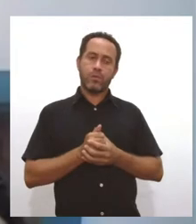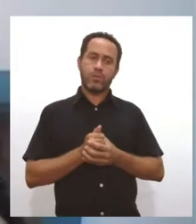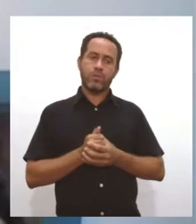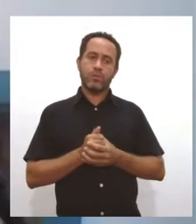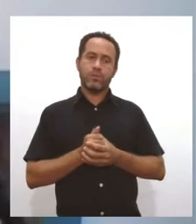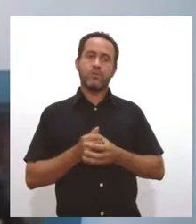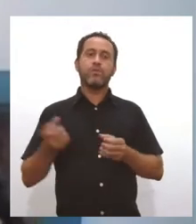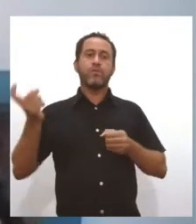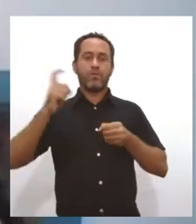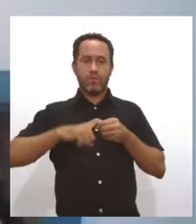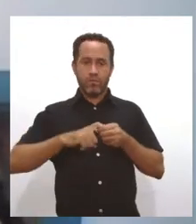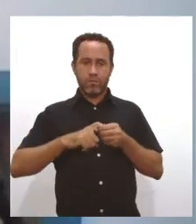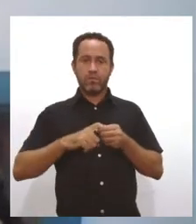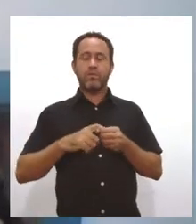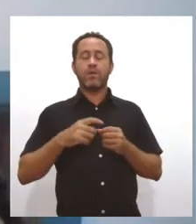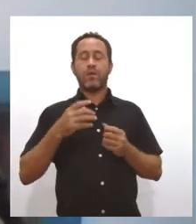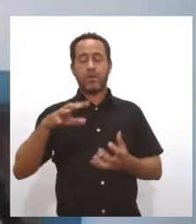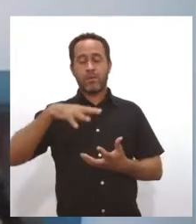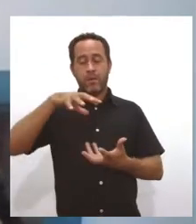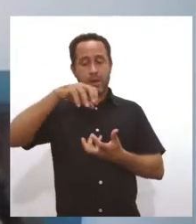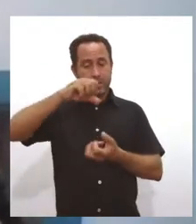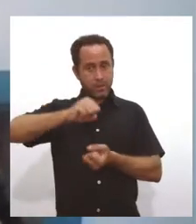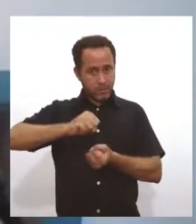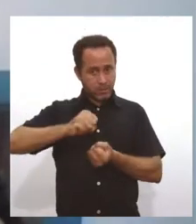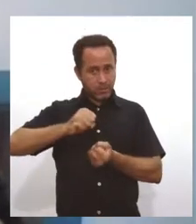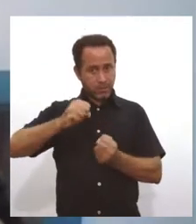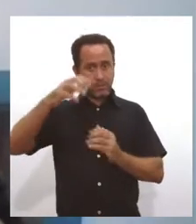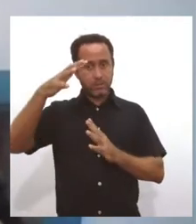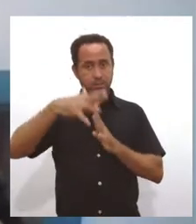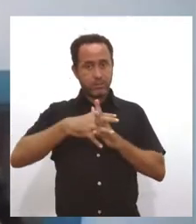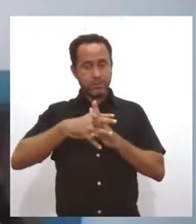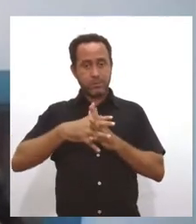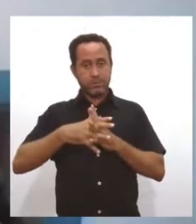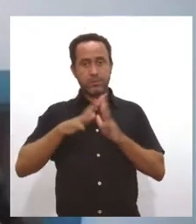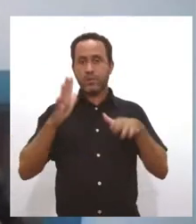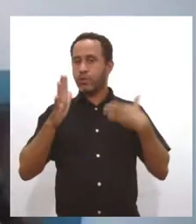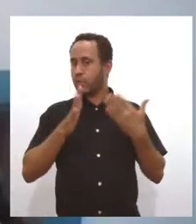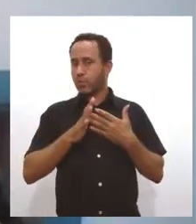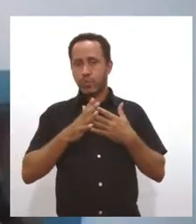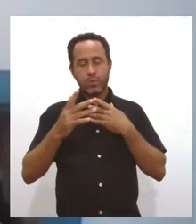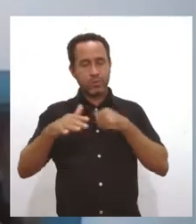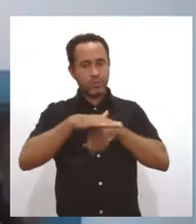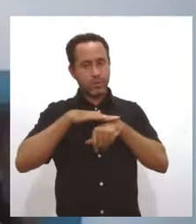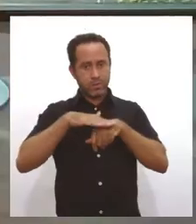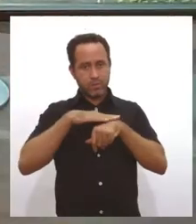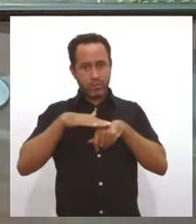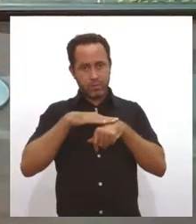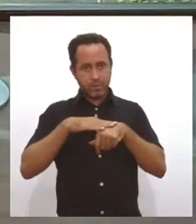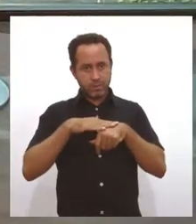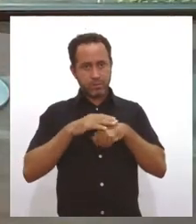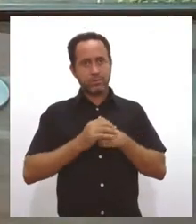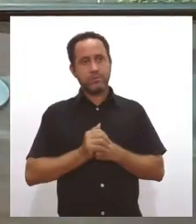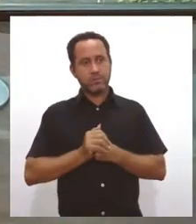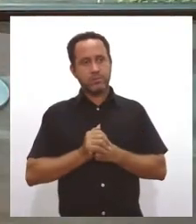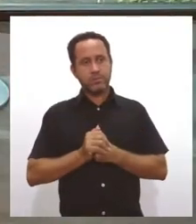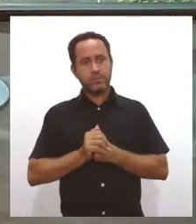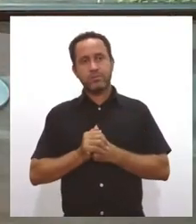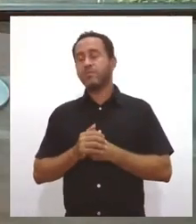Volto a dizer, a palavra sustentável, né? Ela está intrínseca aí em tudo isso que nós conversamos. Na verdade, essa